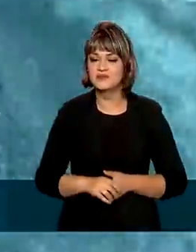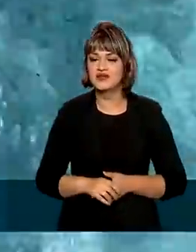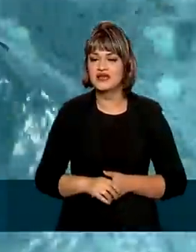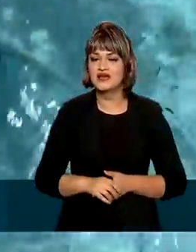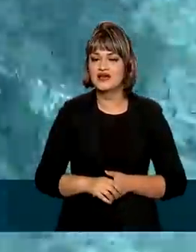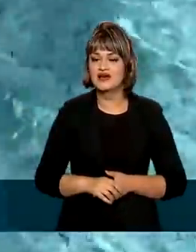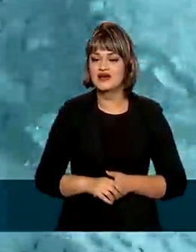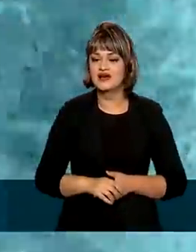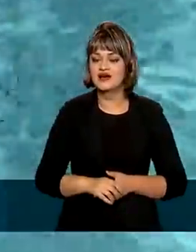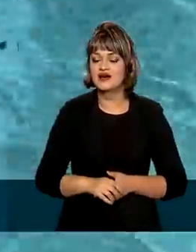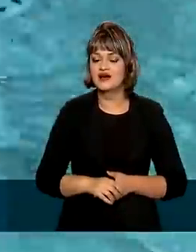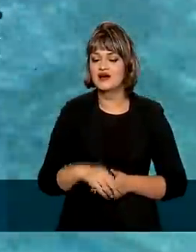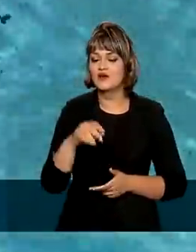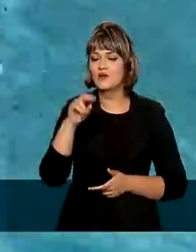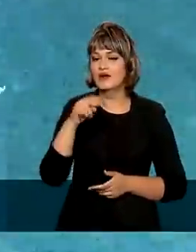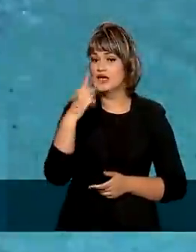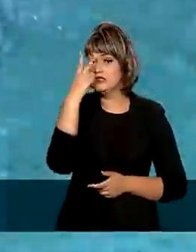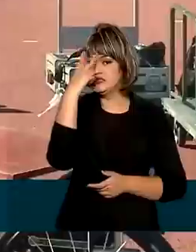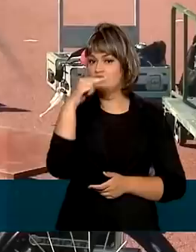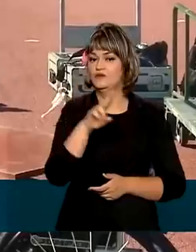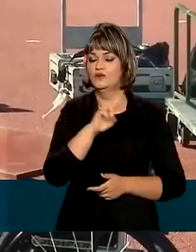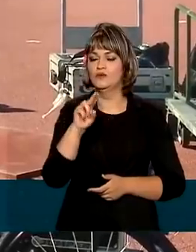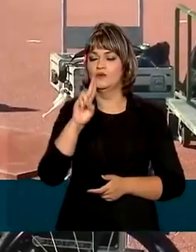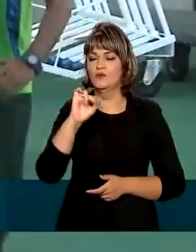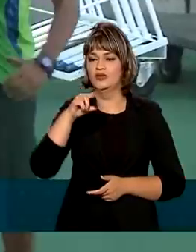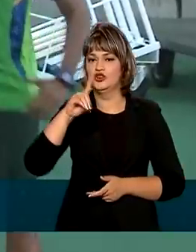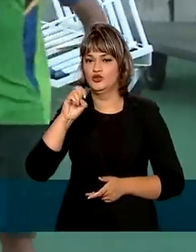50 metros para cego, Wendell Bellarmino.